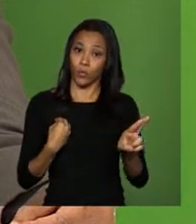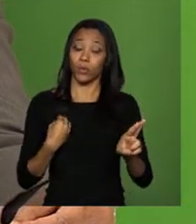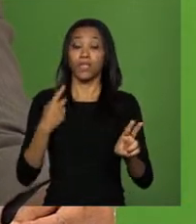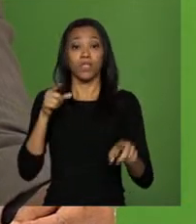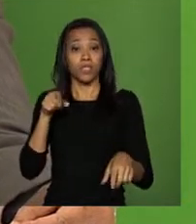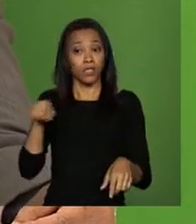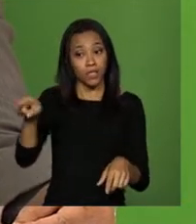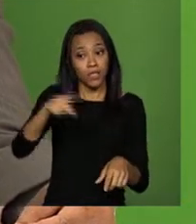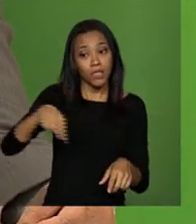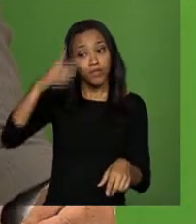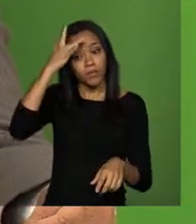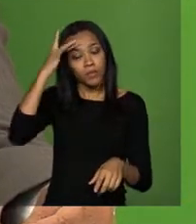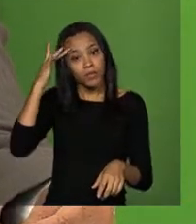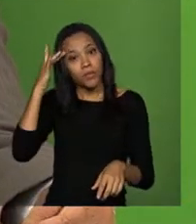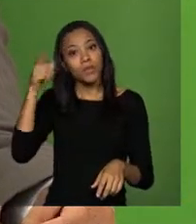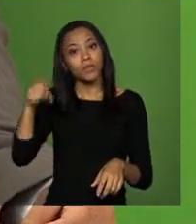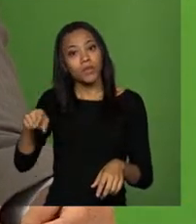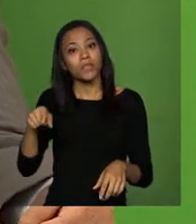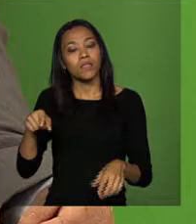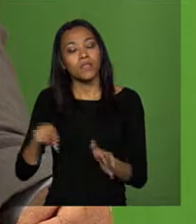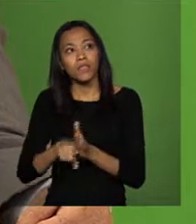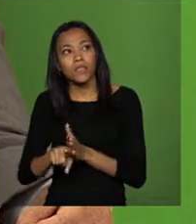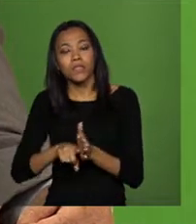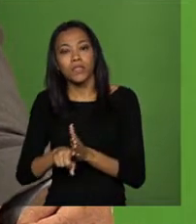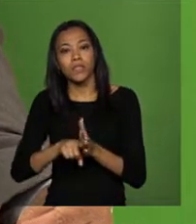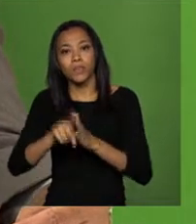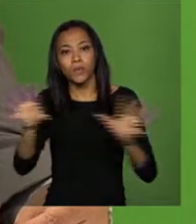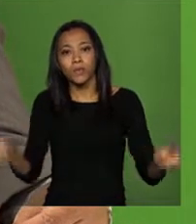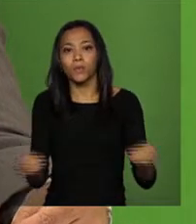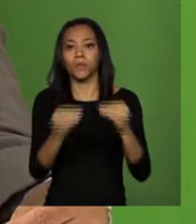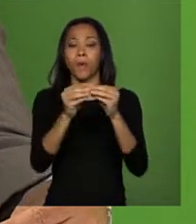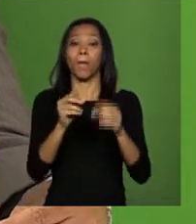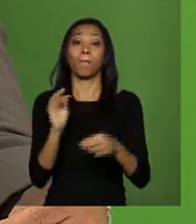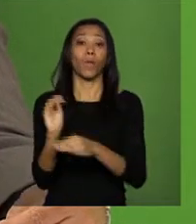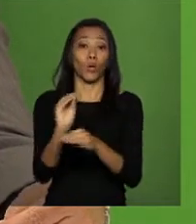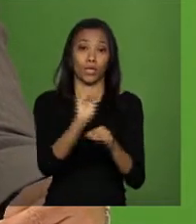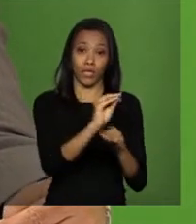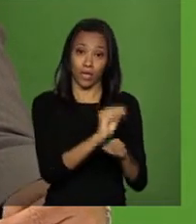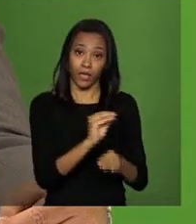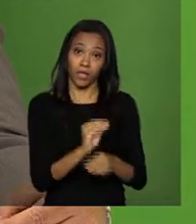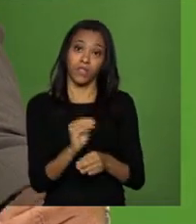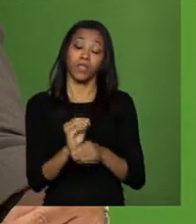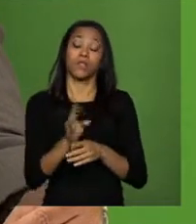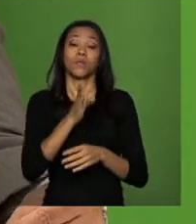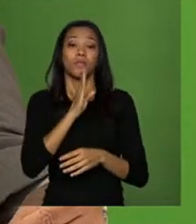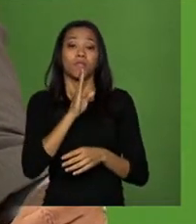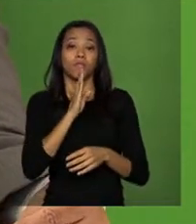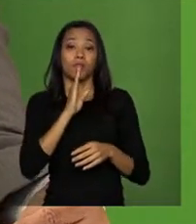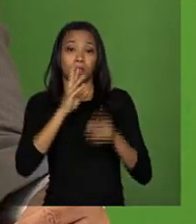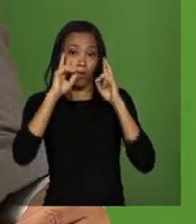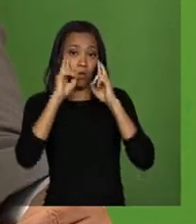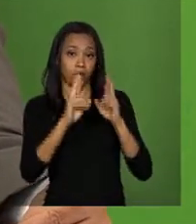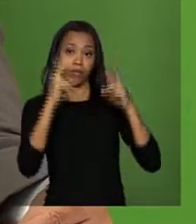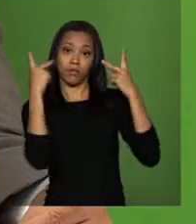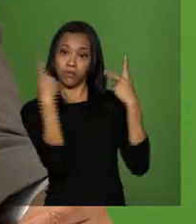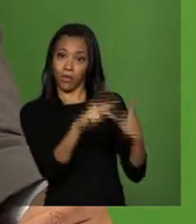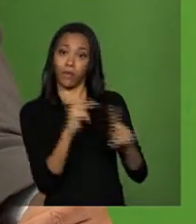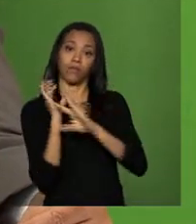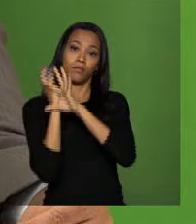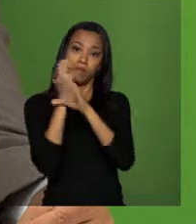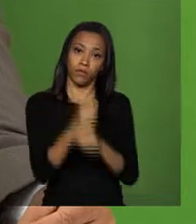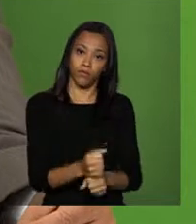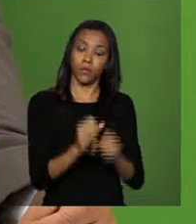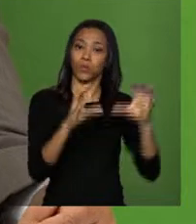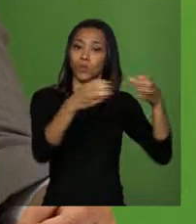acrescenta inventando, protege o conhecimento tradicional, protege a comunidade científica, protege a